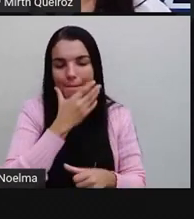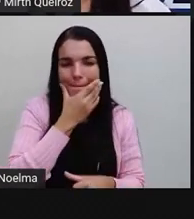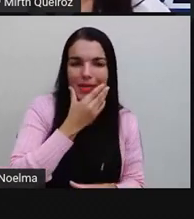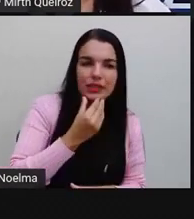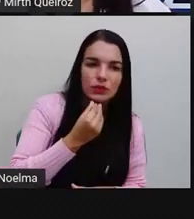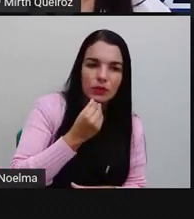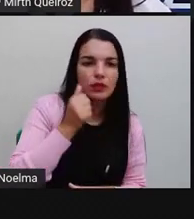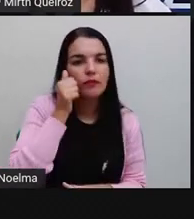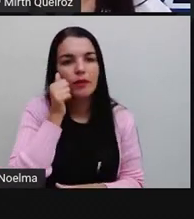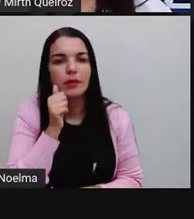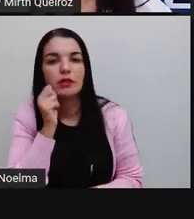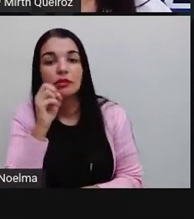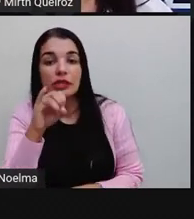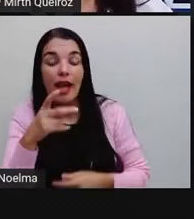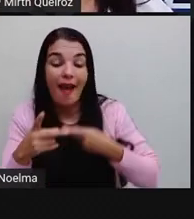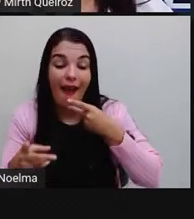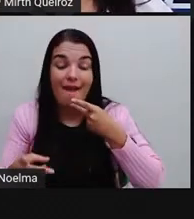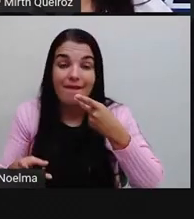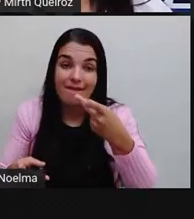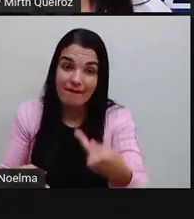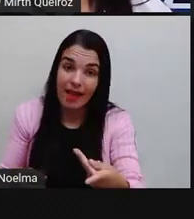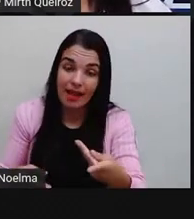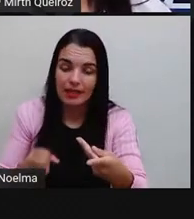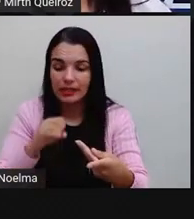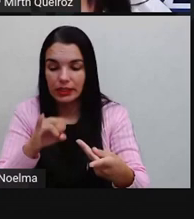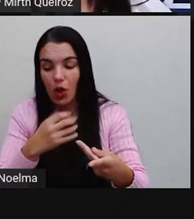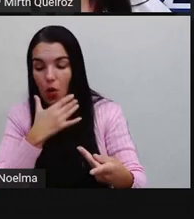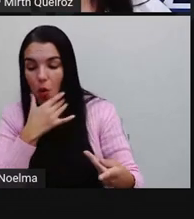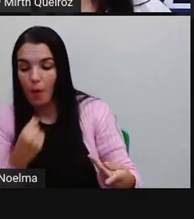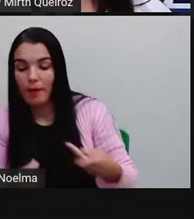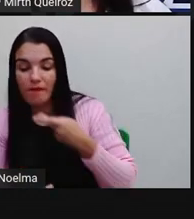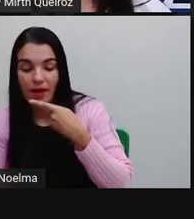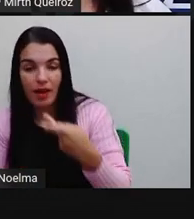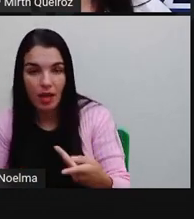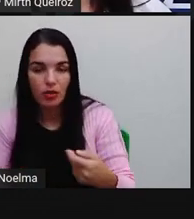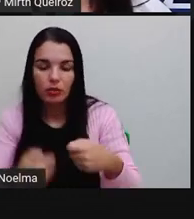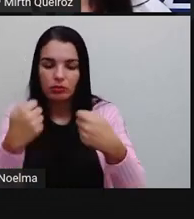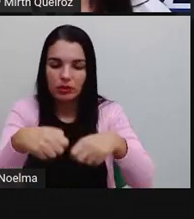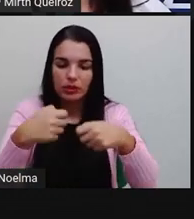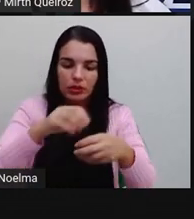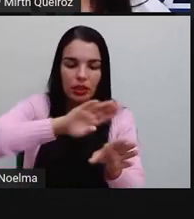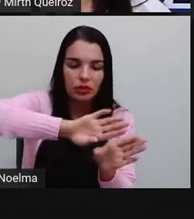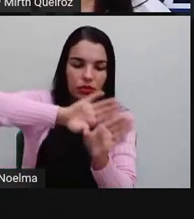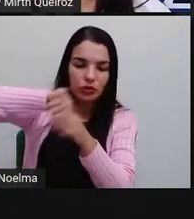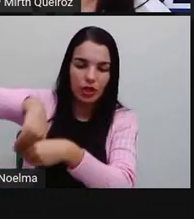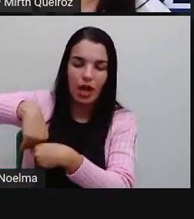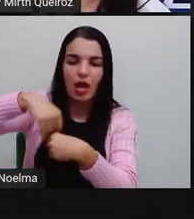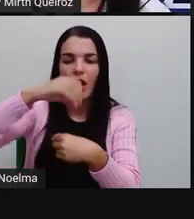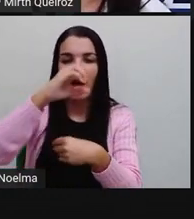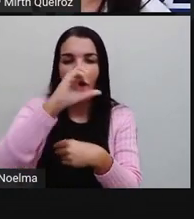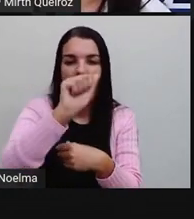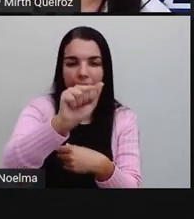está falando. Se for do gênero feminino, mesma. Se for do gênero masculino,